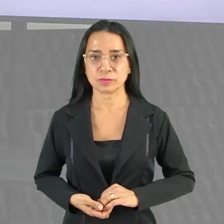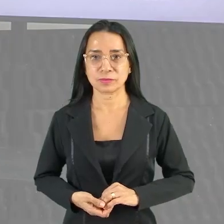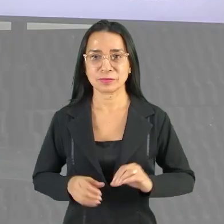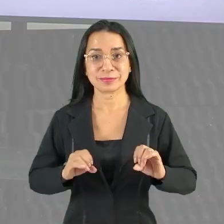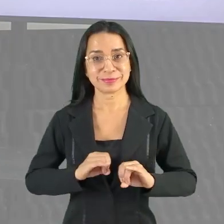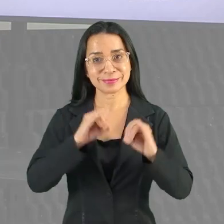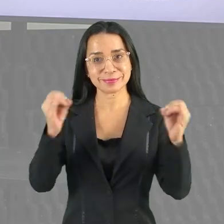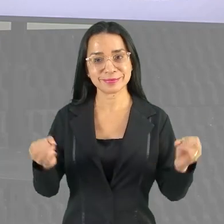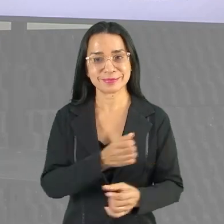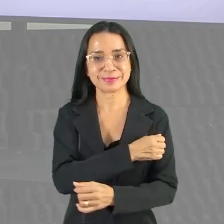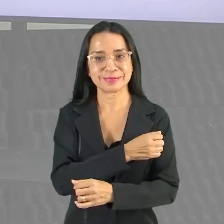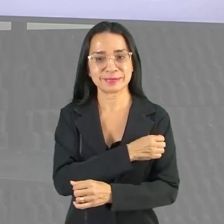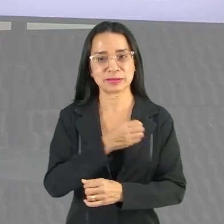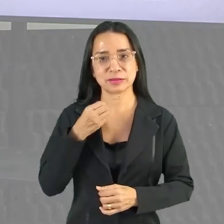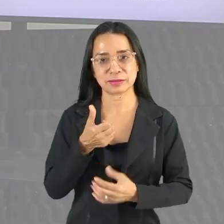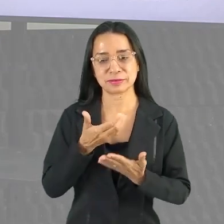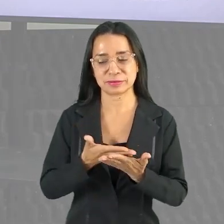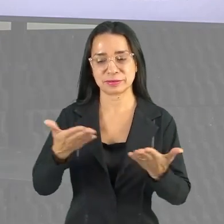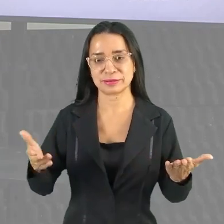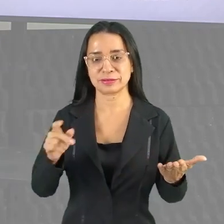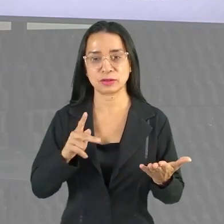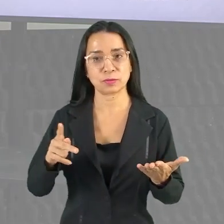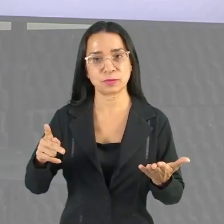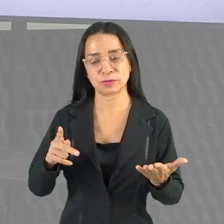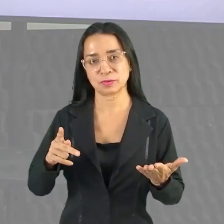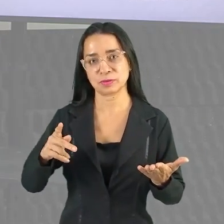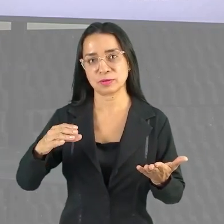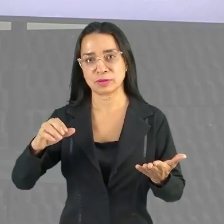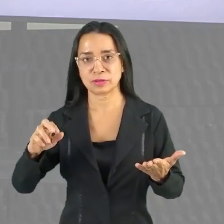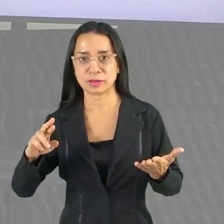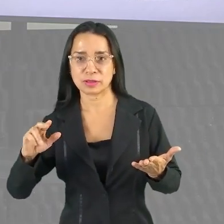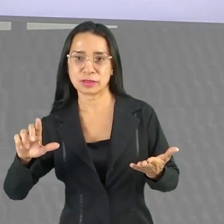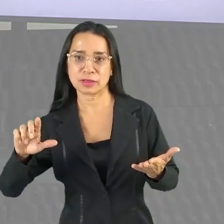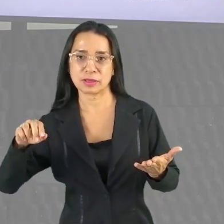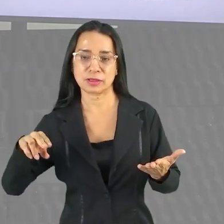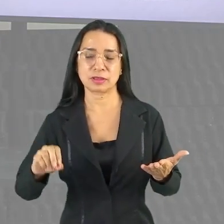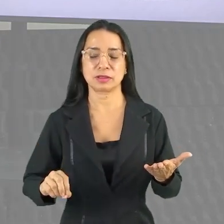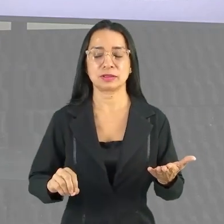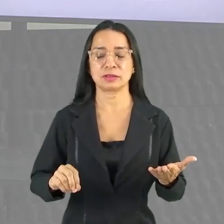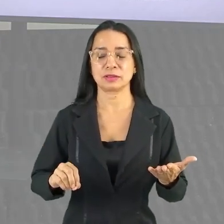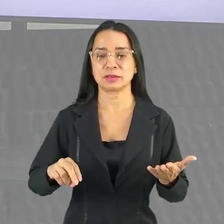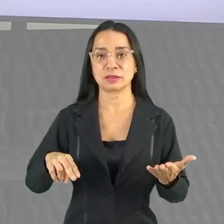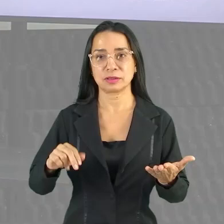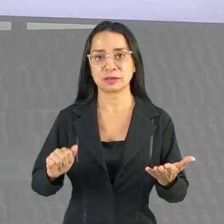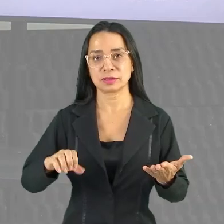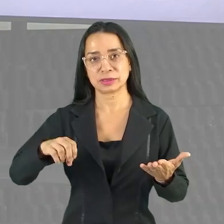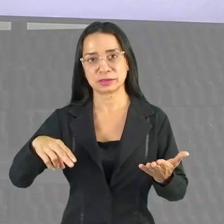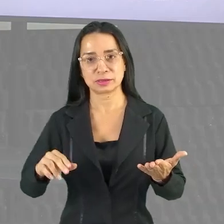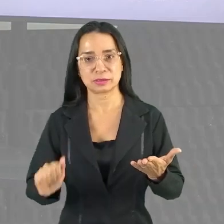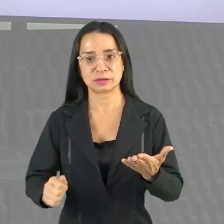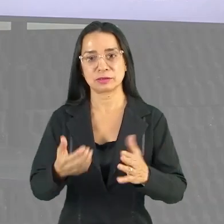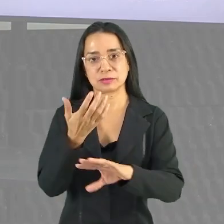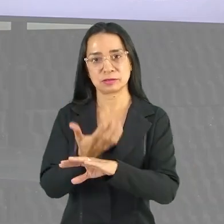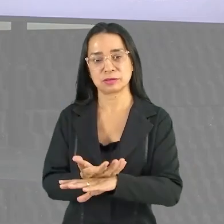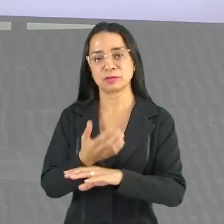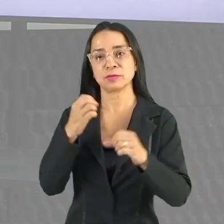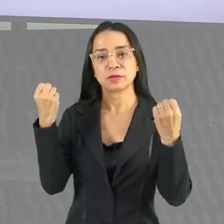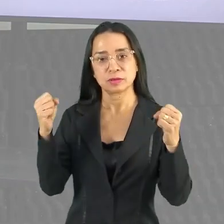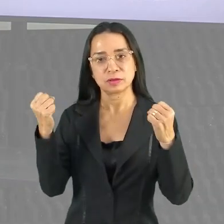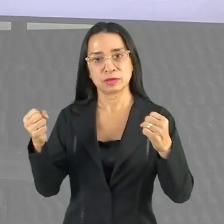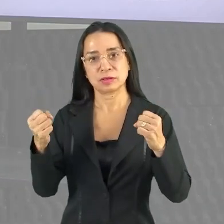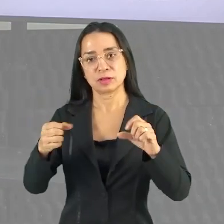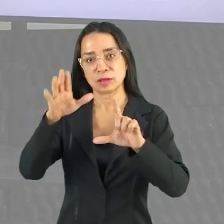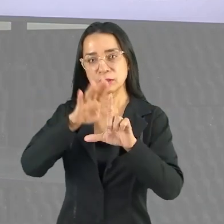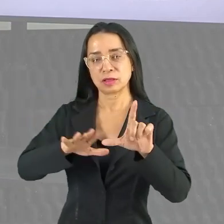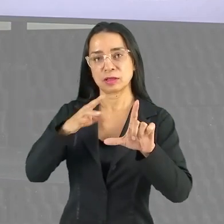Olá, amados, tudo bem com vocês? Eu sou o professor Carlão Senna, aqui da plataforma Gonçalves Dias, da disciplina de